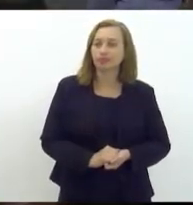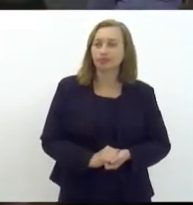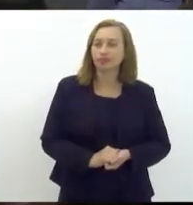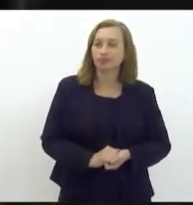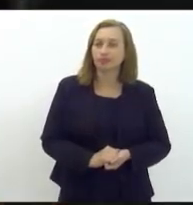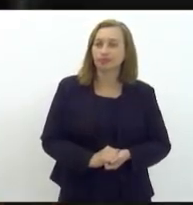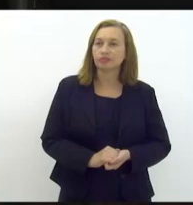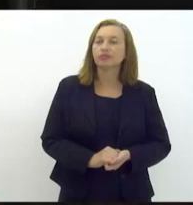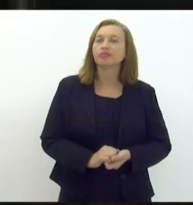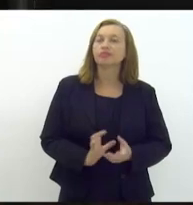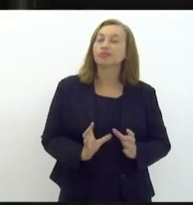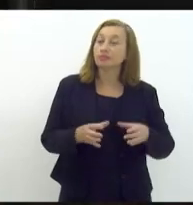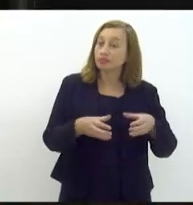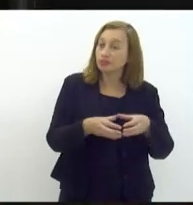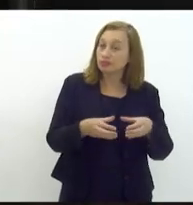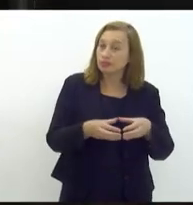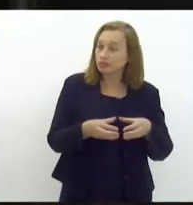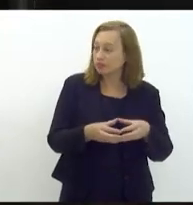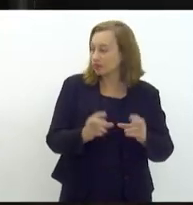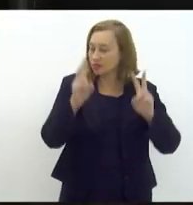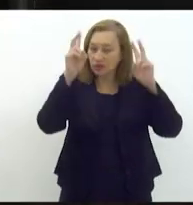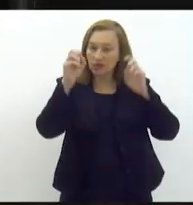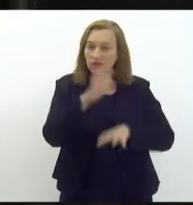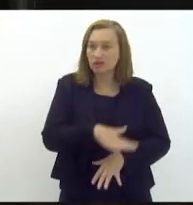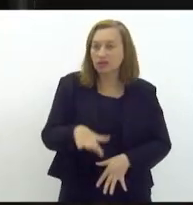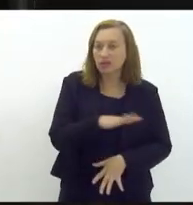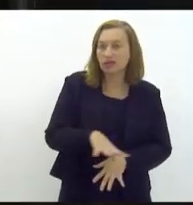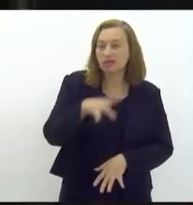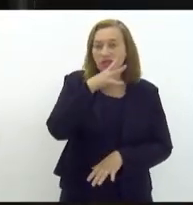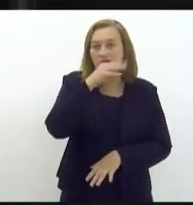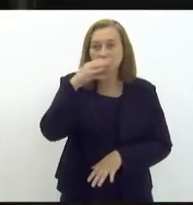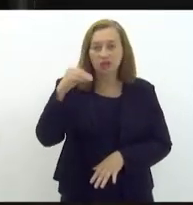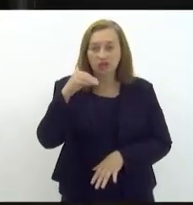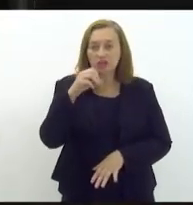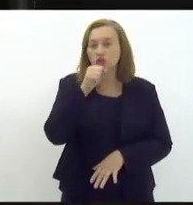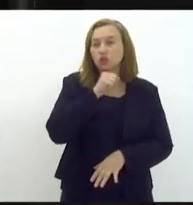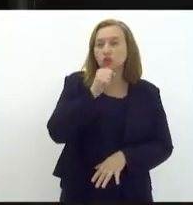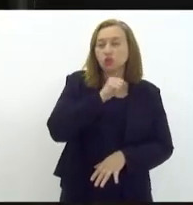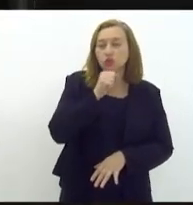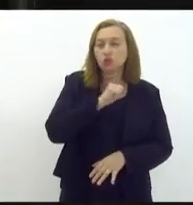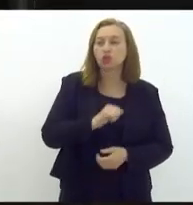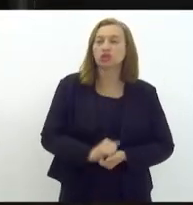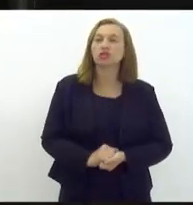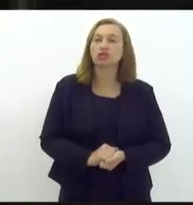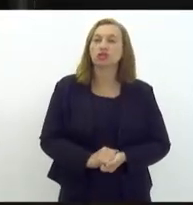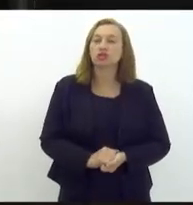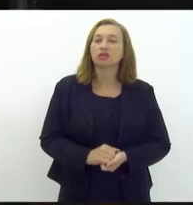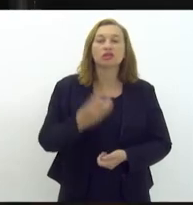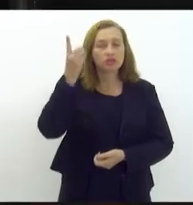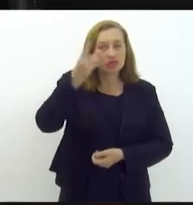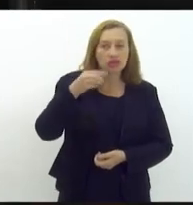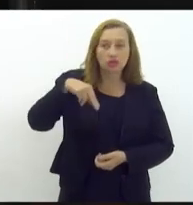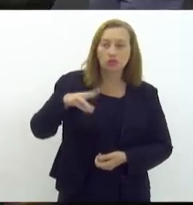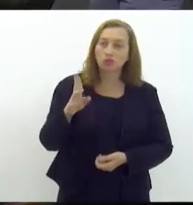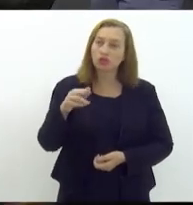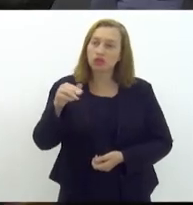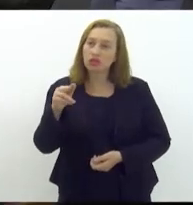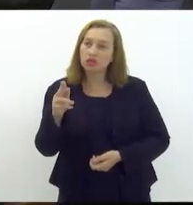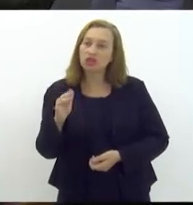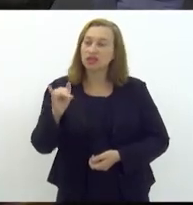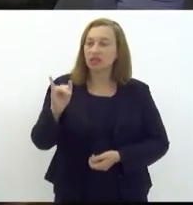Pela Comissão de Assuntos da Criança, do adolescente, da pessoa idosa, deputado Munir Neto.